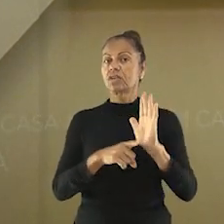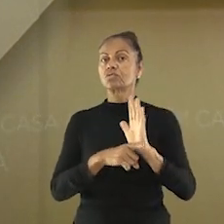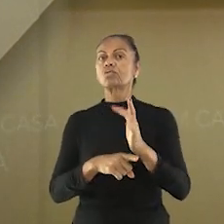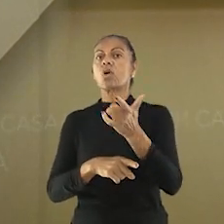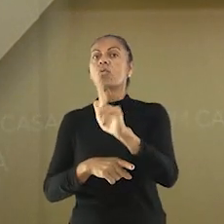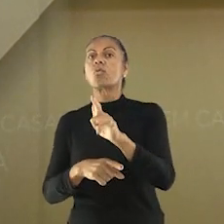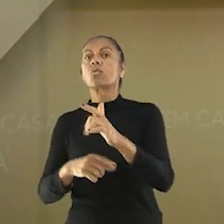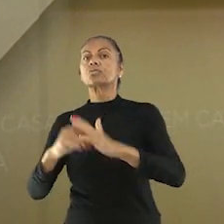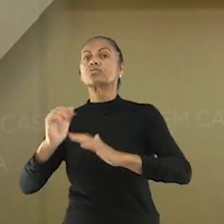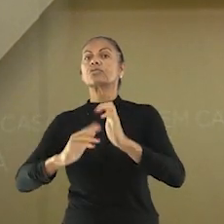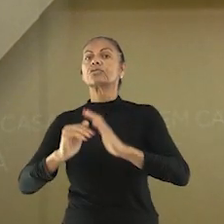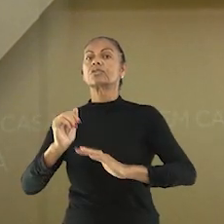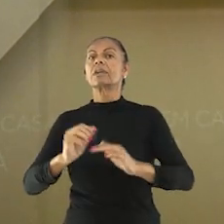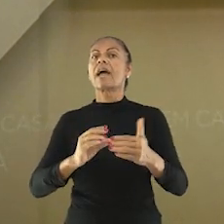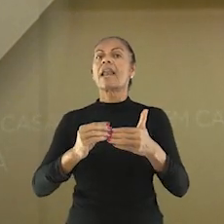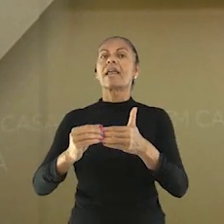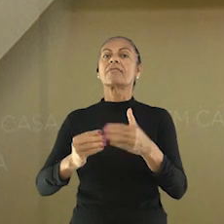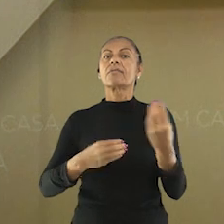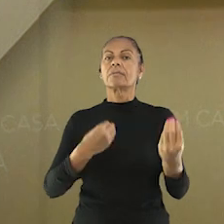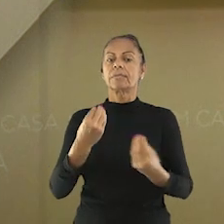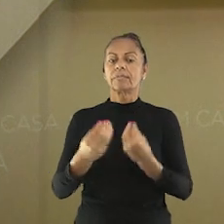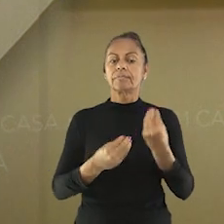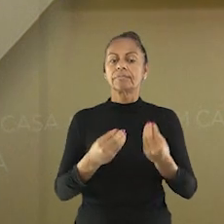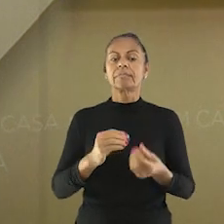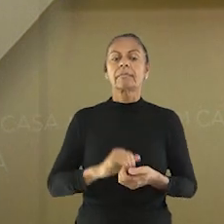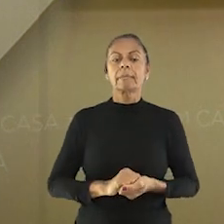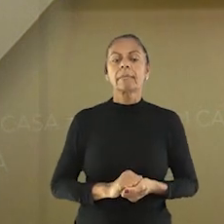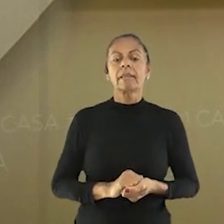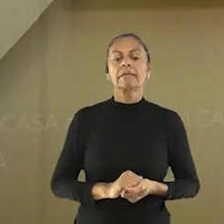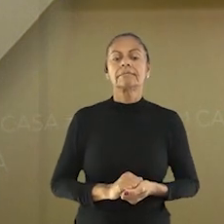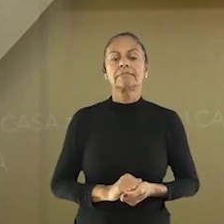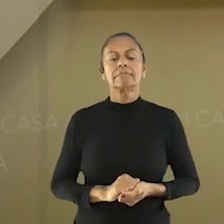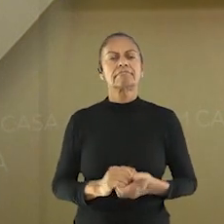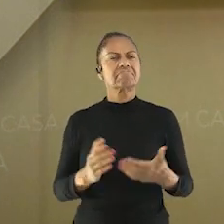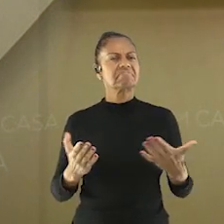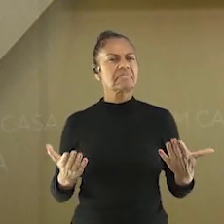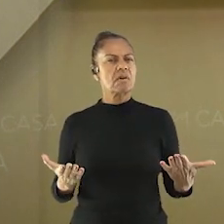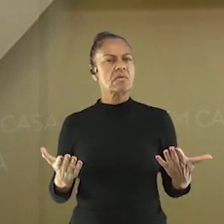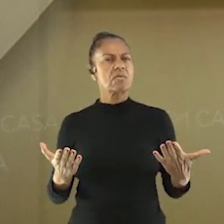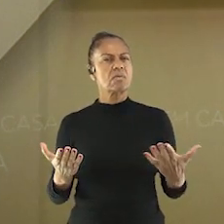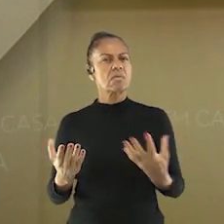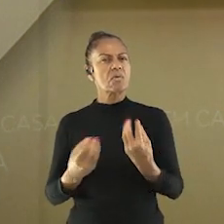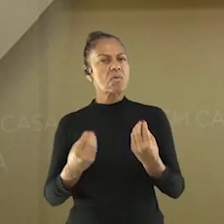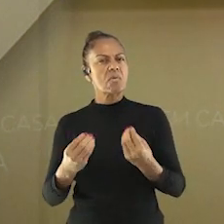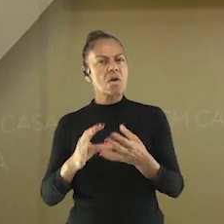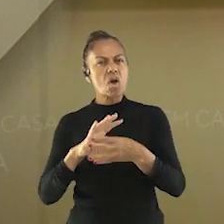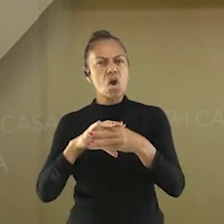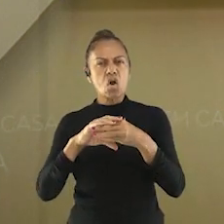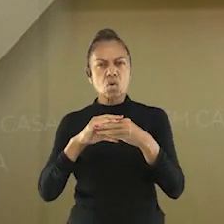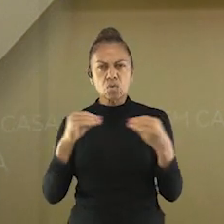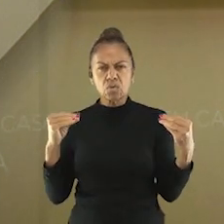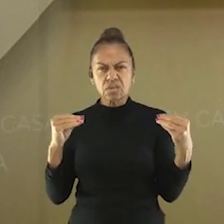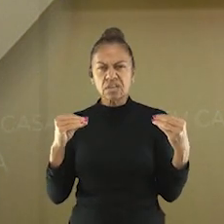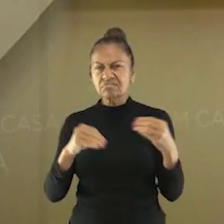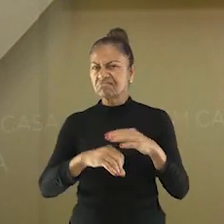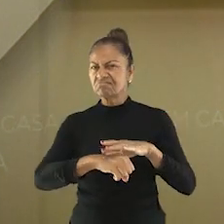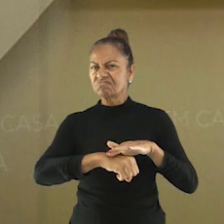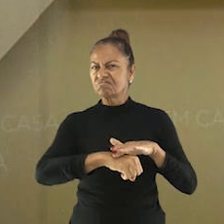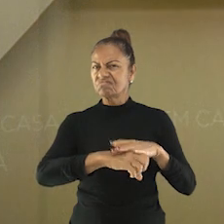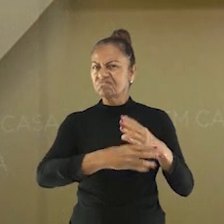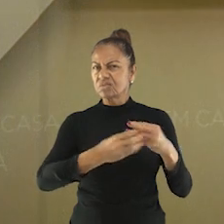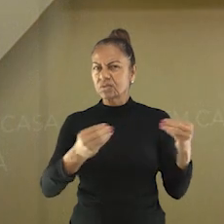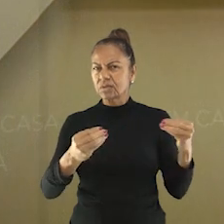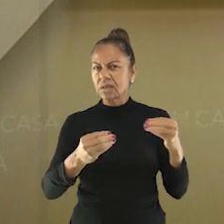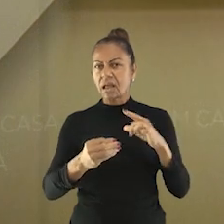Poxa, mas depois do acompanhamento médico, chegaremos a uma cura? Existe cura tanto para a intolerância alimentar quanto para a alergia?